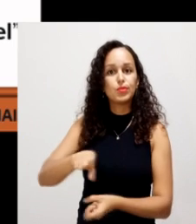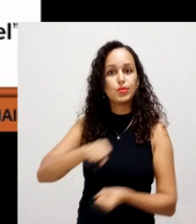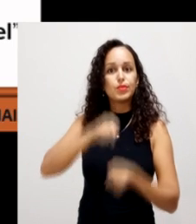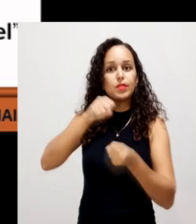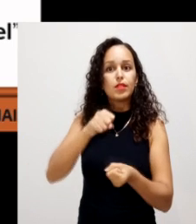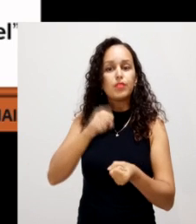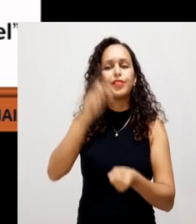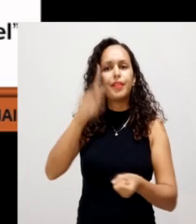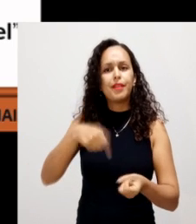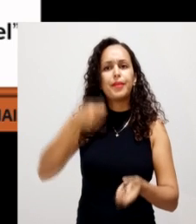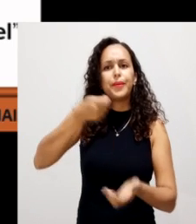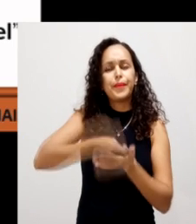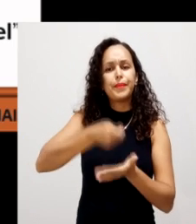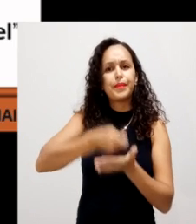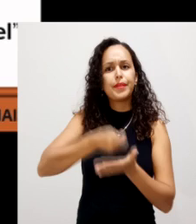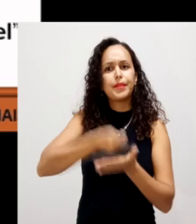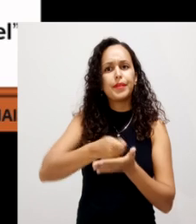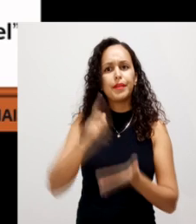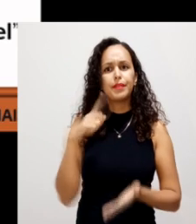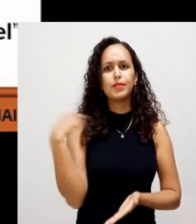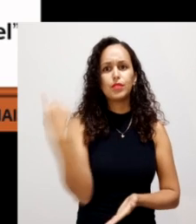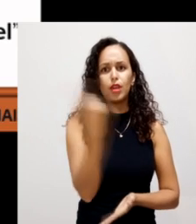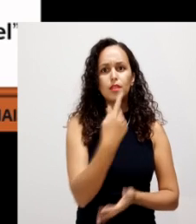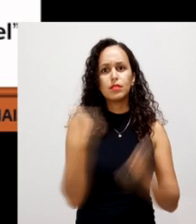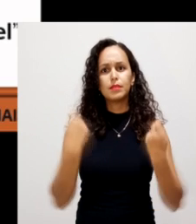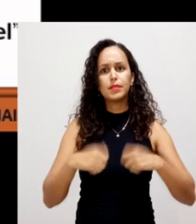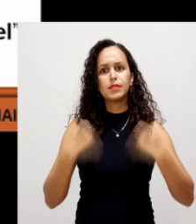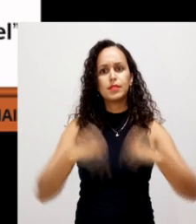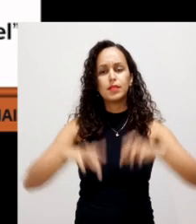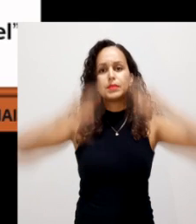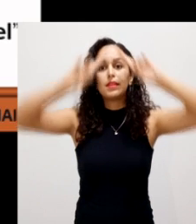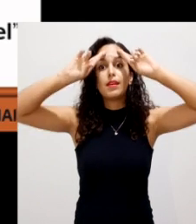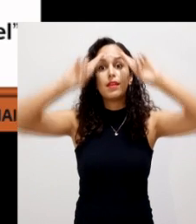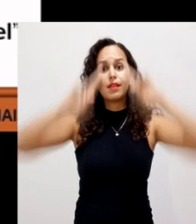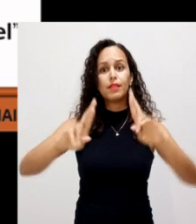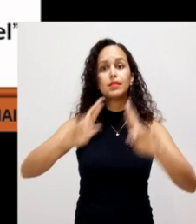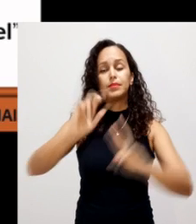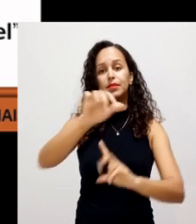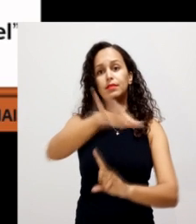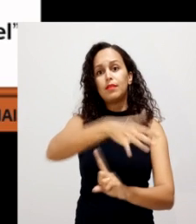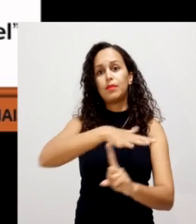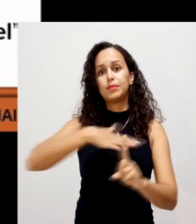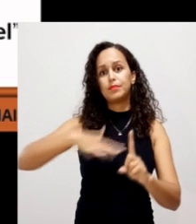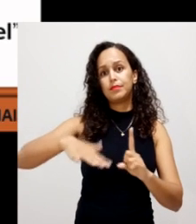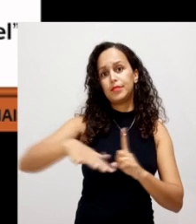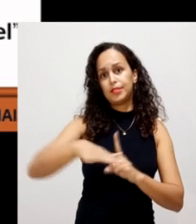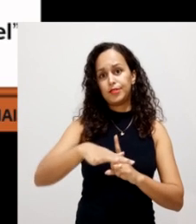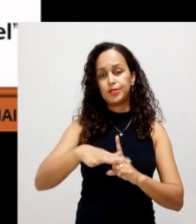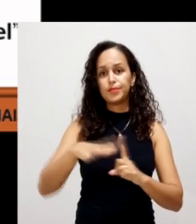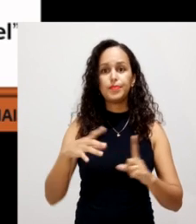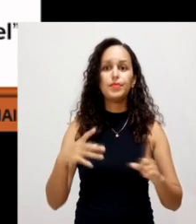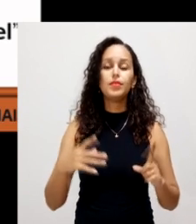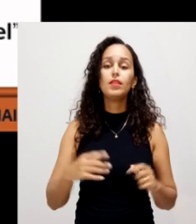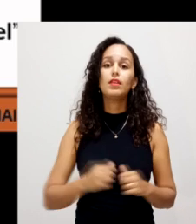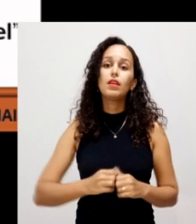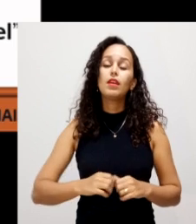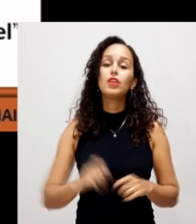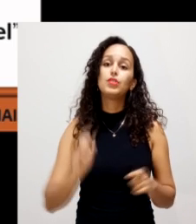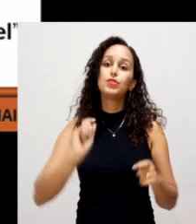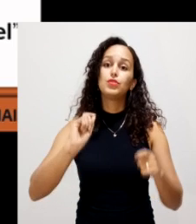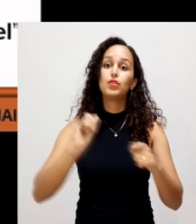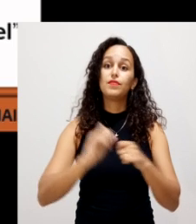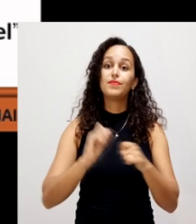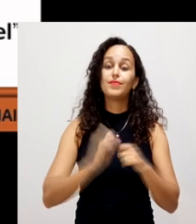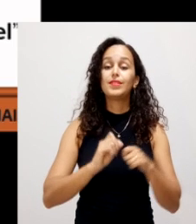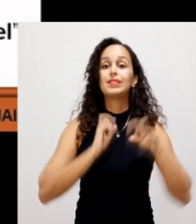uma questão de escolha. Nós temos uma obrigação, né, de respeitar o meio ambiente, né, de criar e de